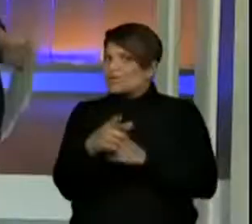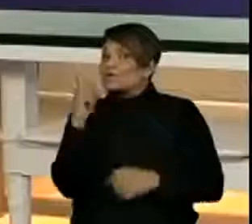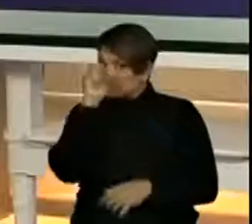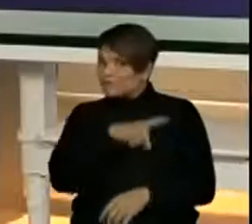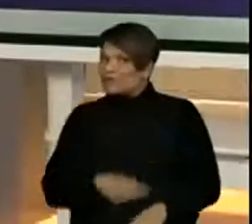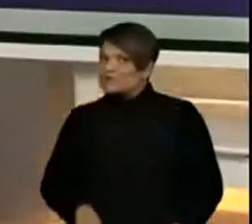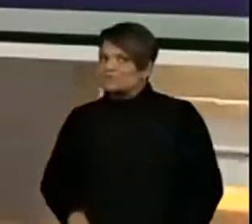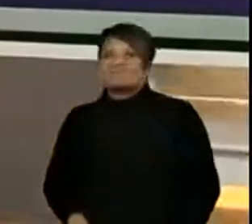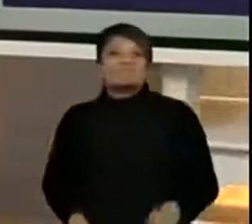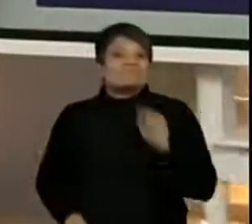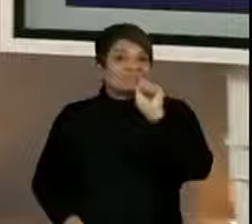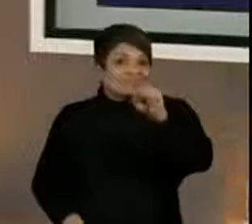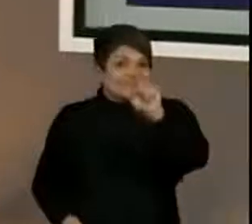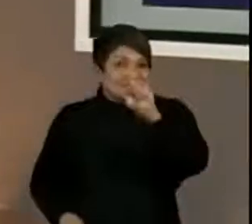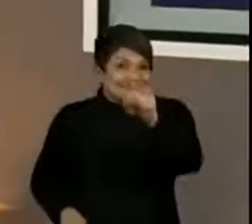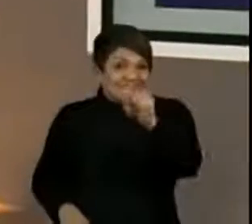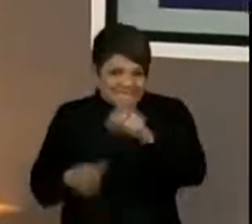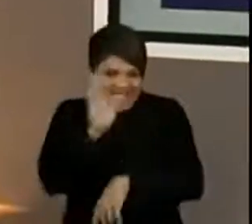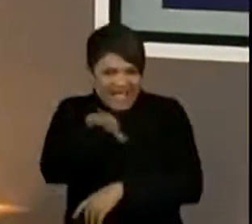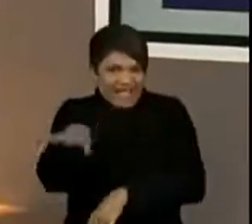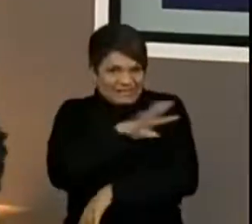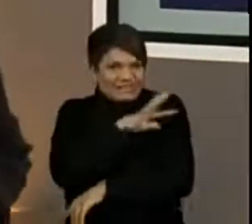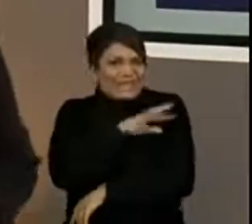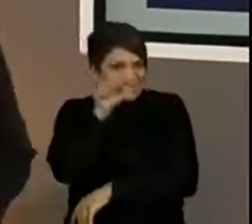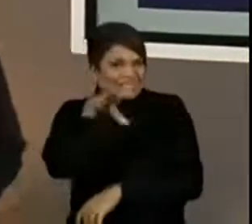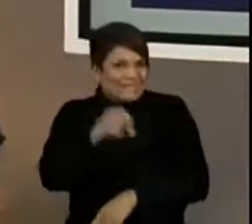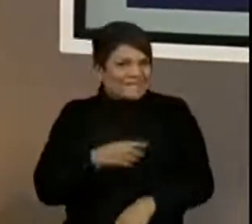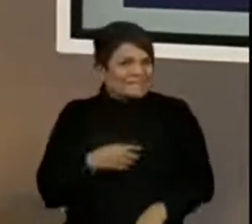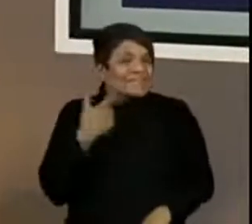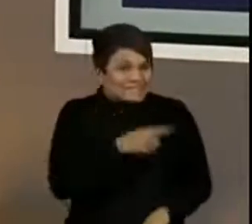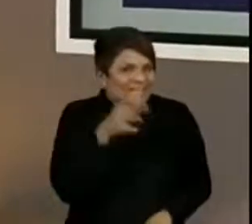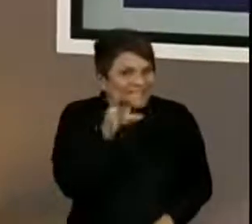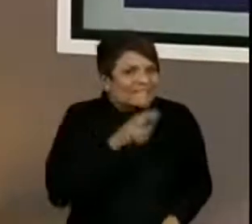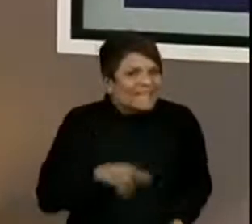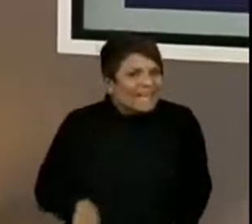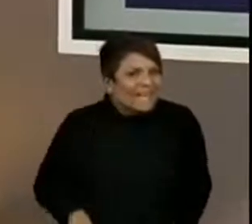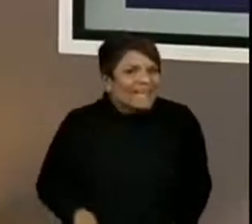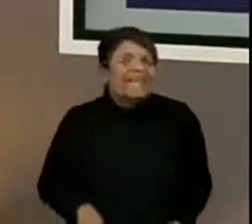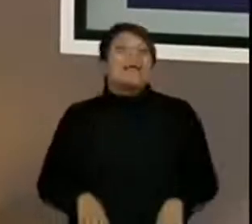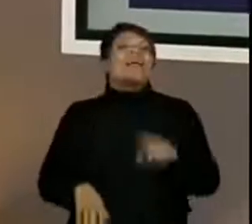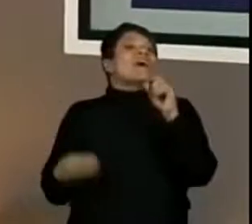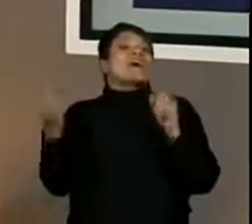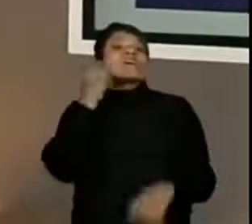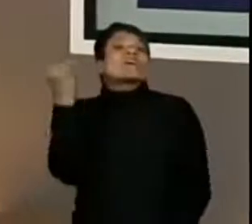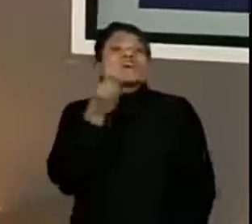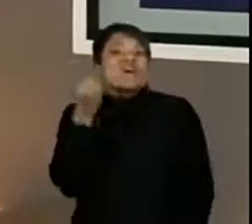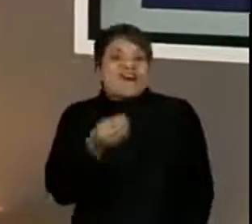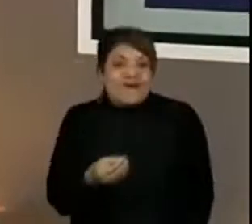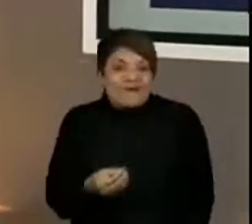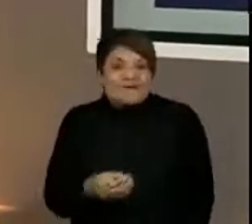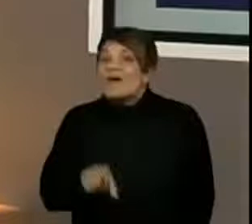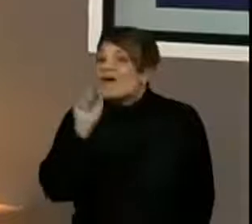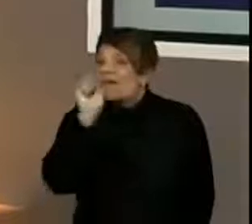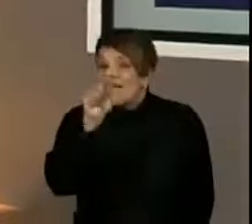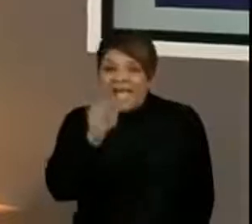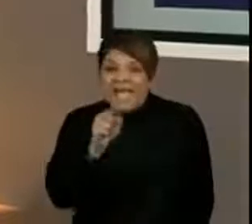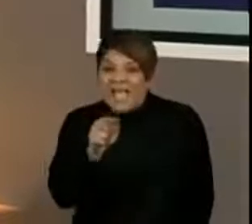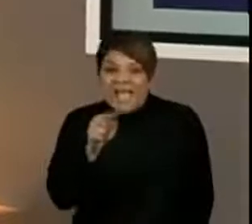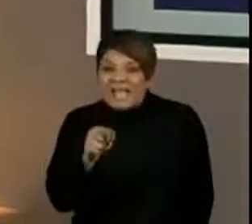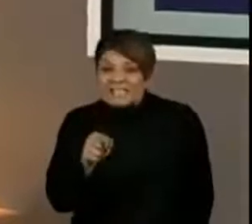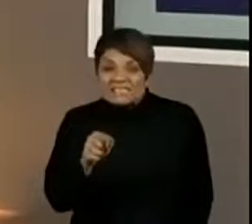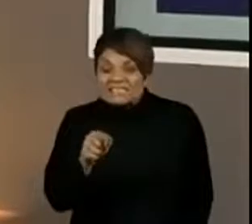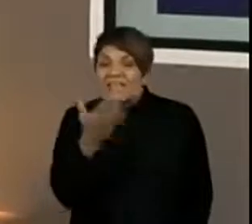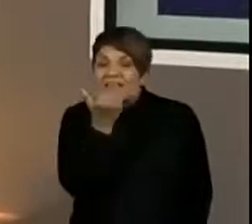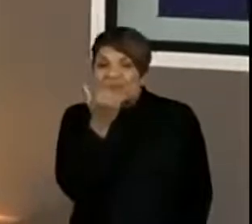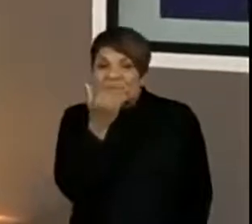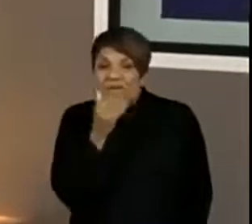Será que você aluno do quarto do ano vai saber responder? Como esse alimento chega